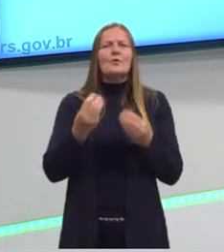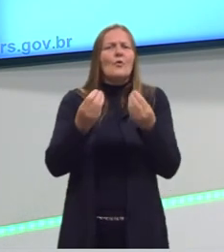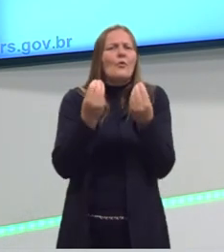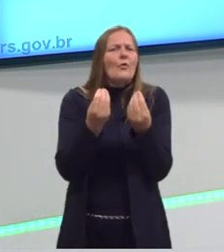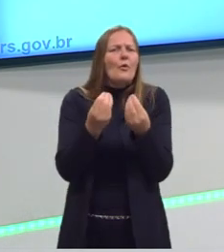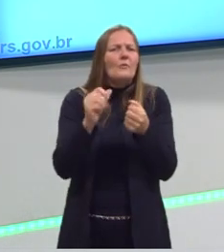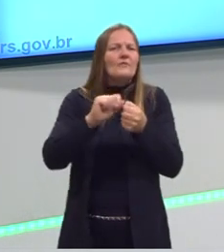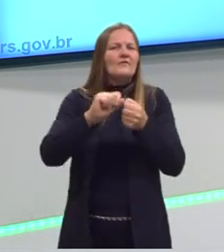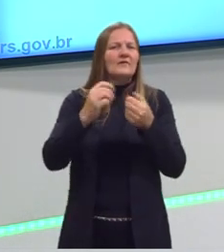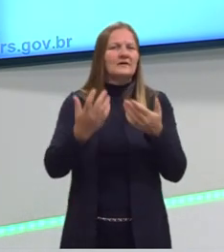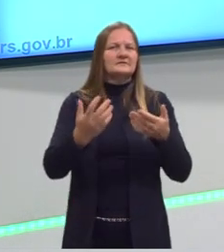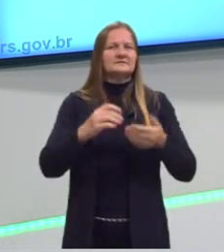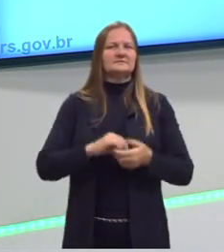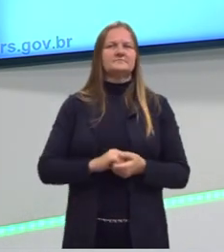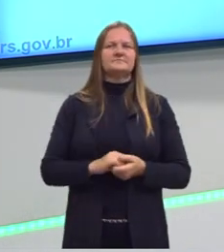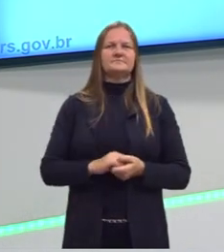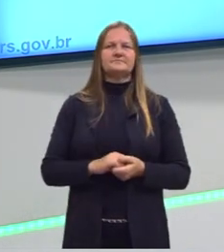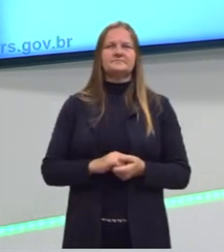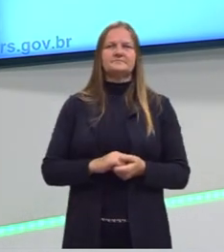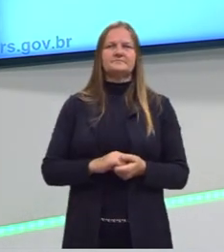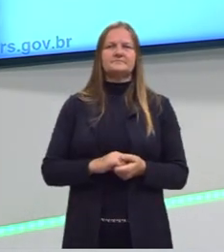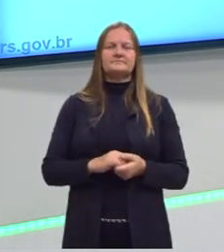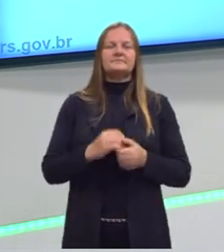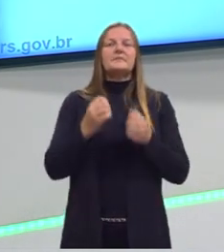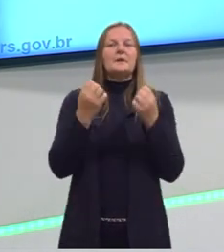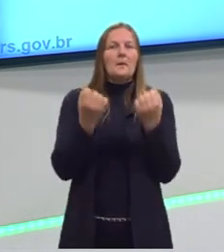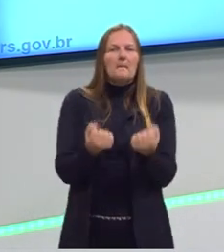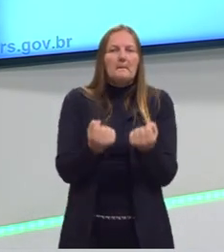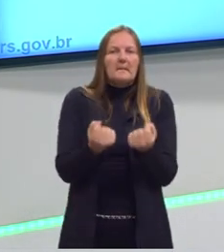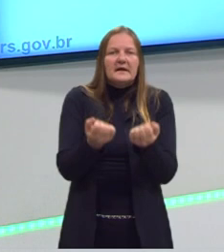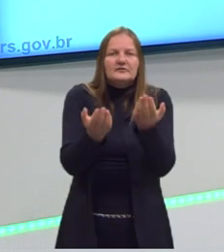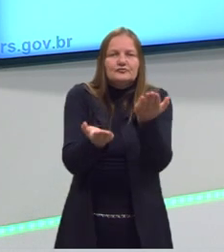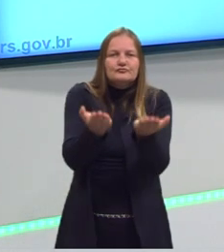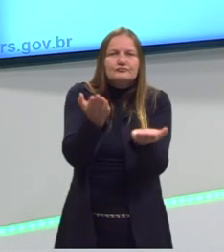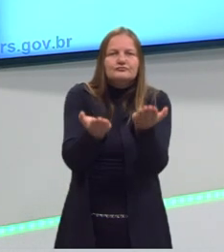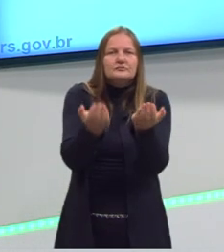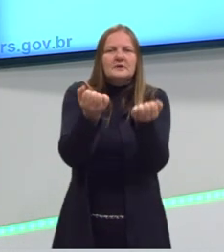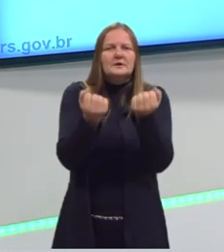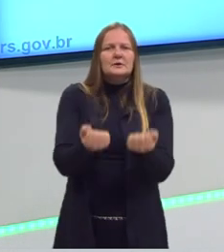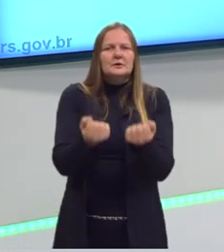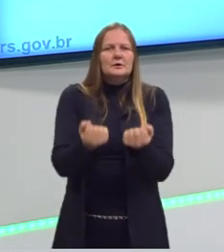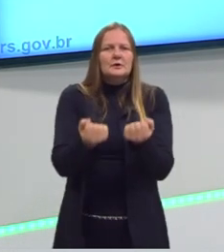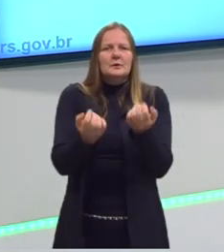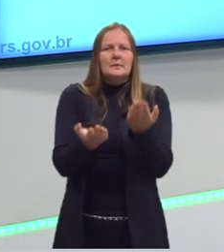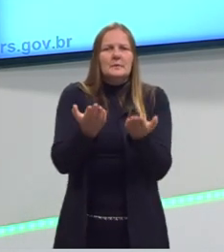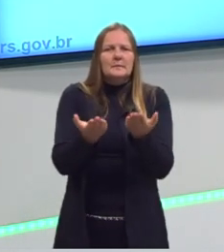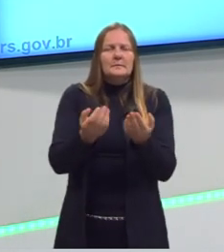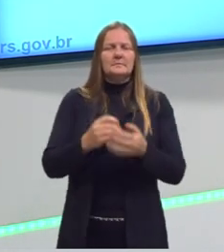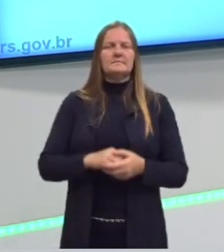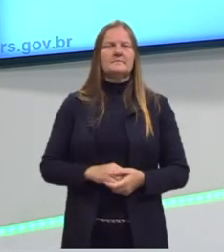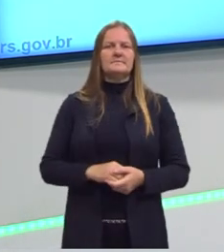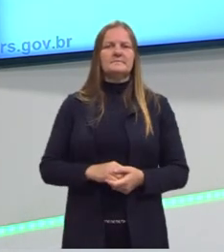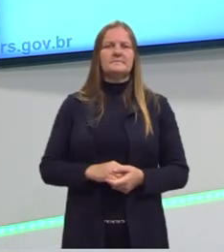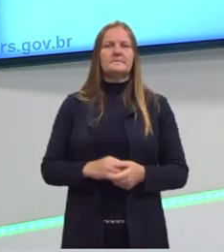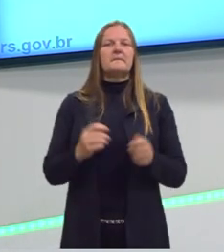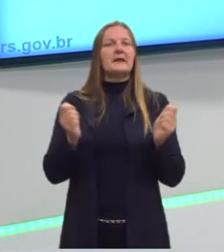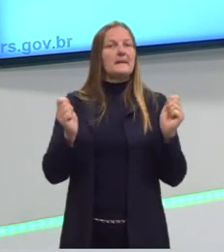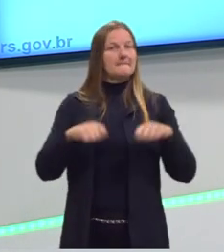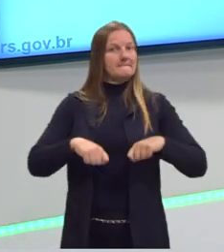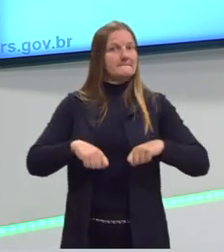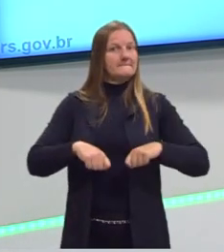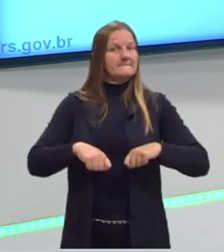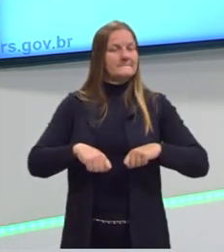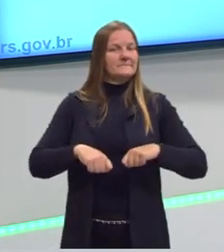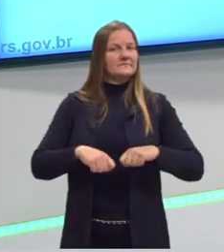quantificar o rendimento? Eu posso pesar o meu produto final, certo? Se eu estou